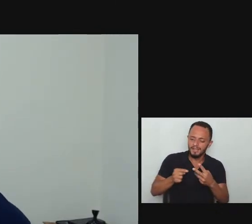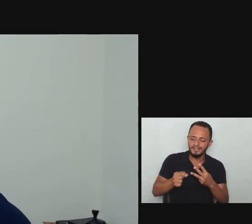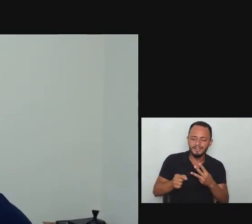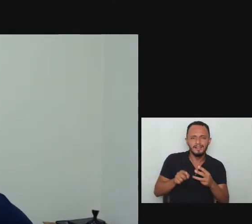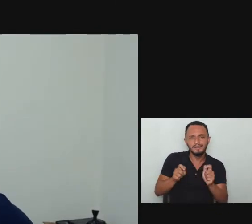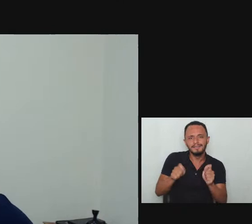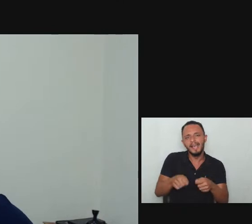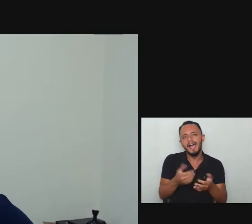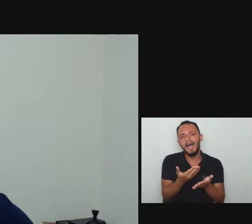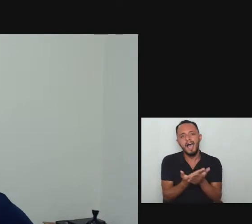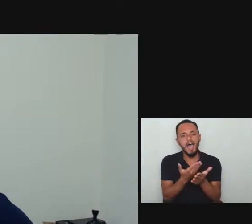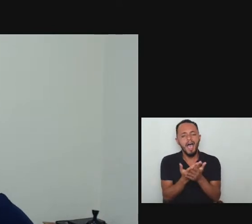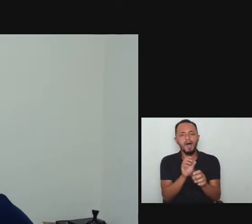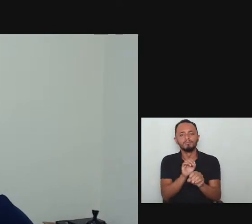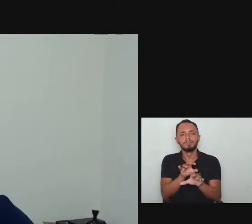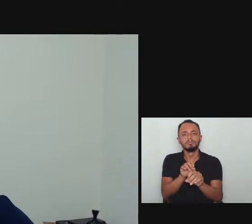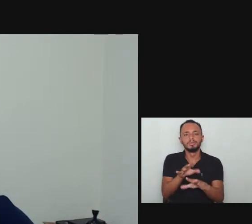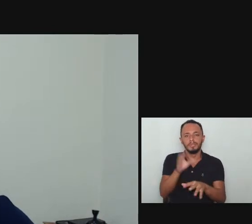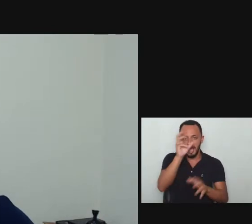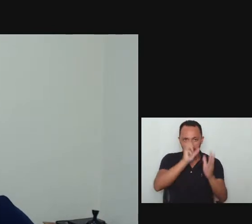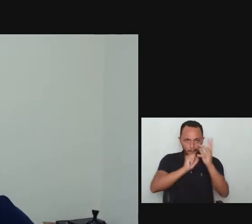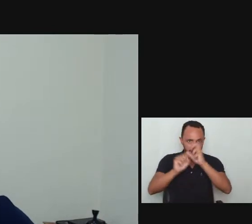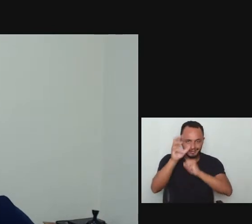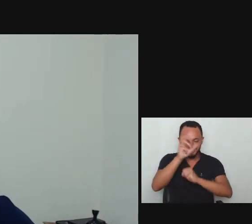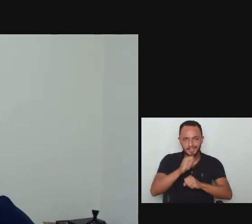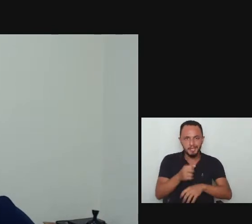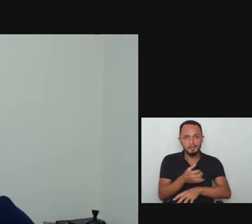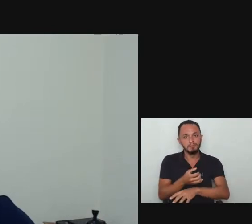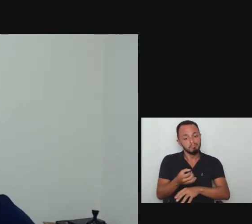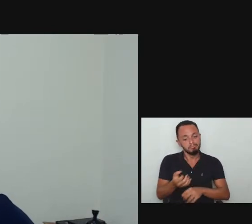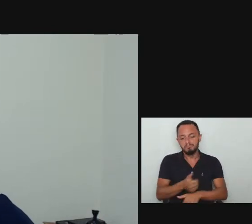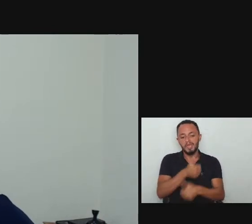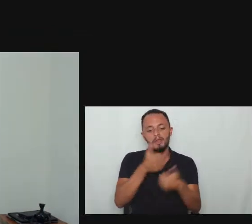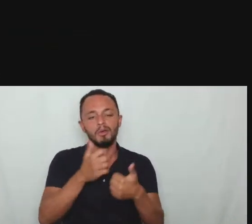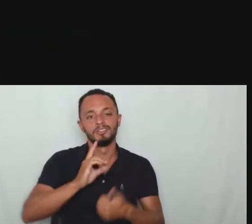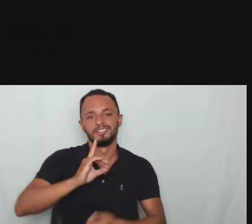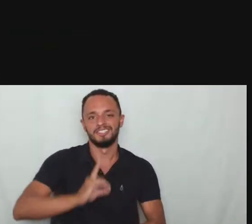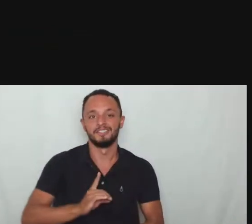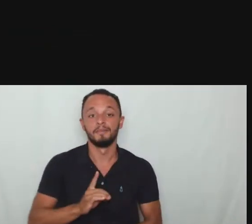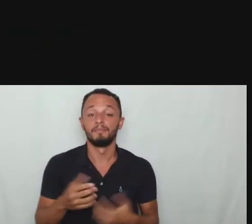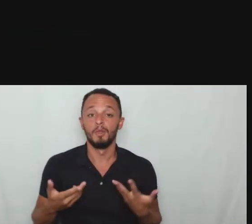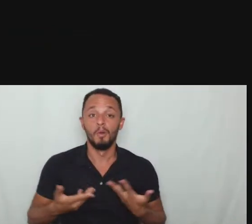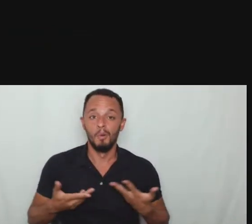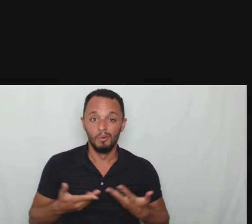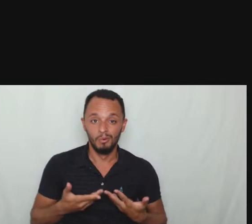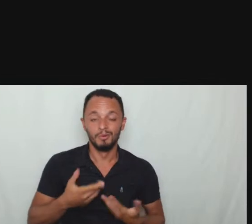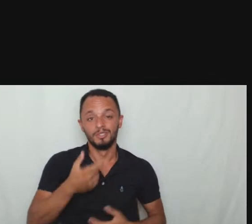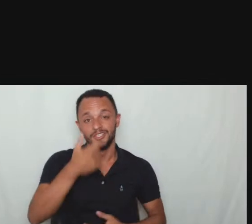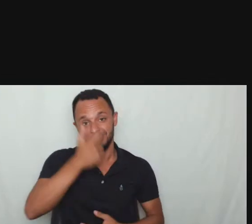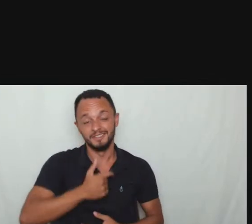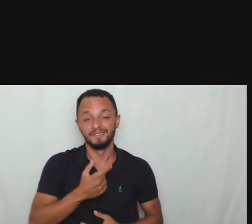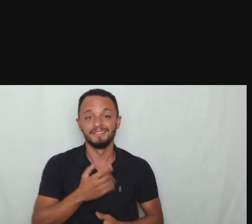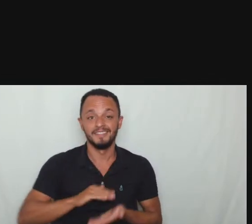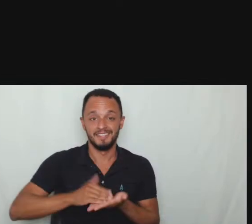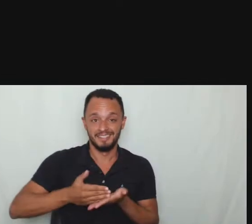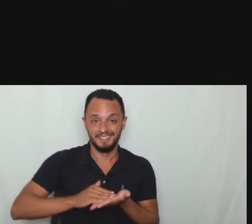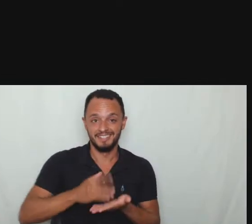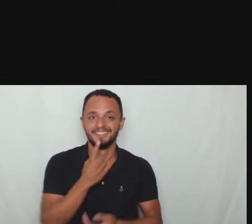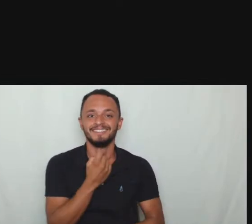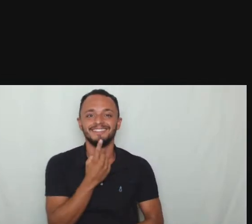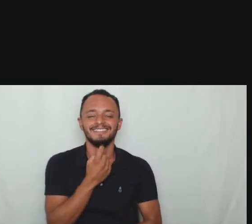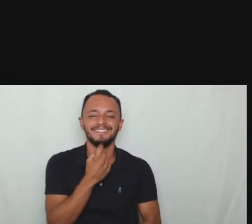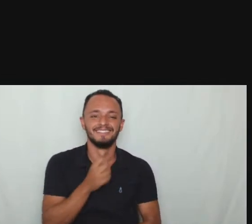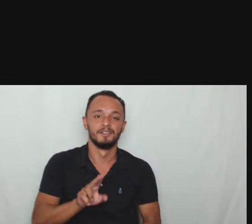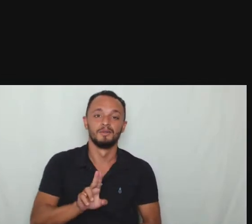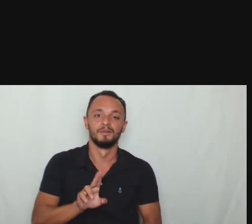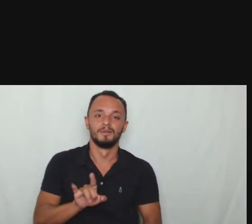acerca da dos seus direitos tá e hoje quem tá comigo aqui também galera ó é o querido Uziel Ferreira